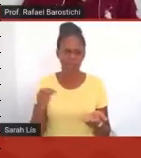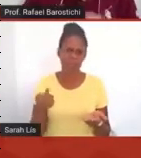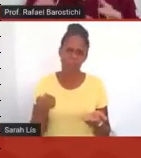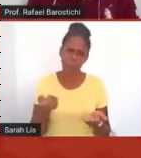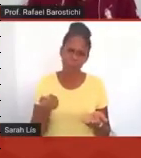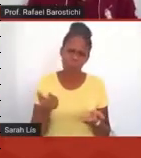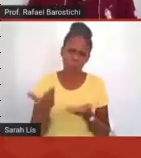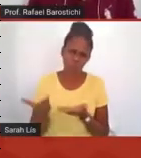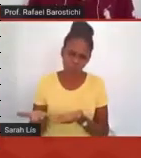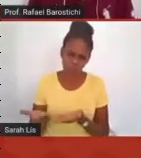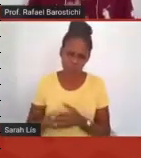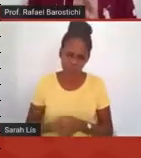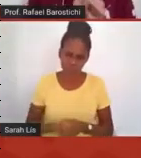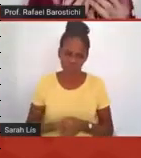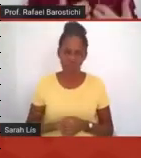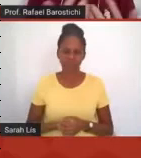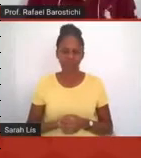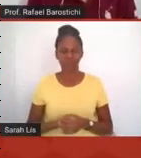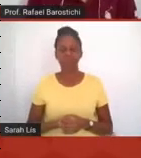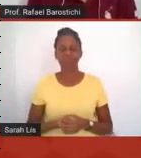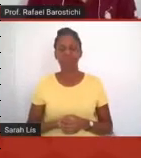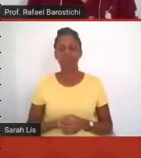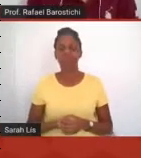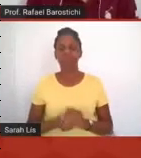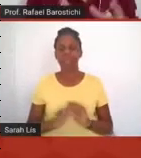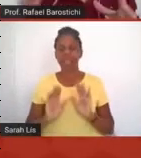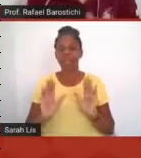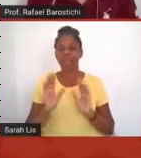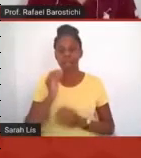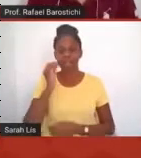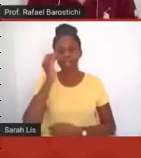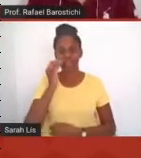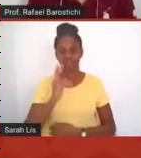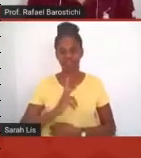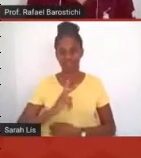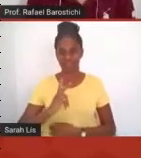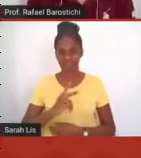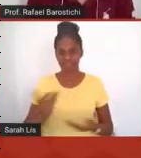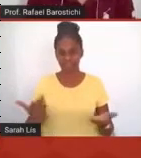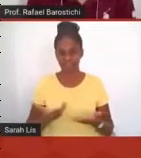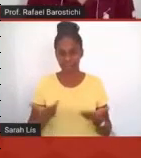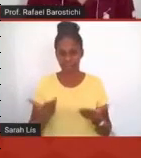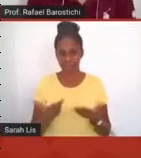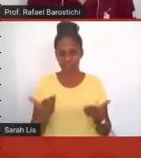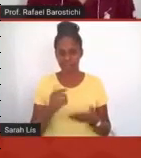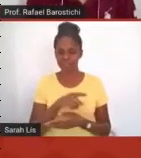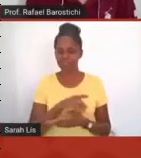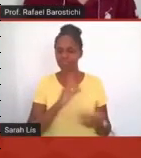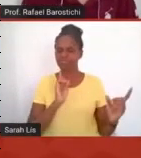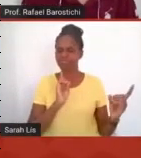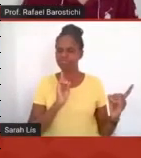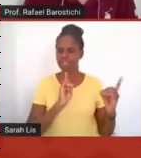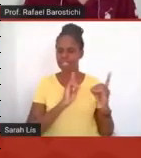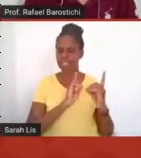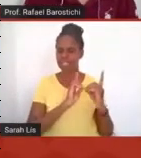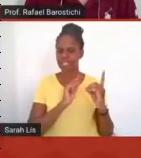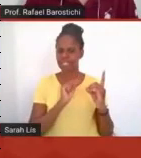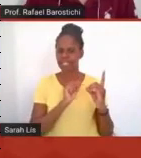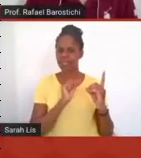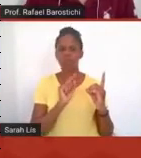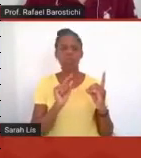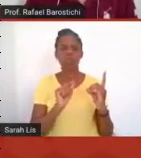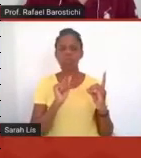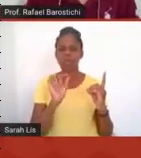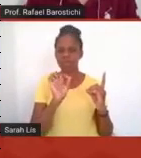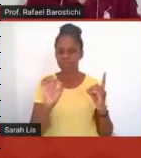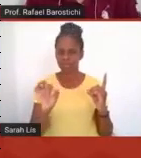aqui, agora, falando sobre a minha experiência pessoal, do que a gente tinha nos nossos encontros síncronos, nós tínhamos um percentual